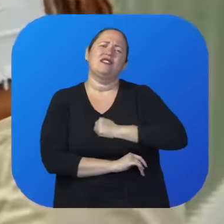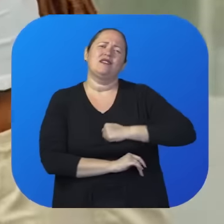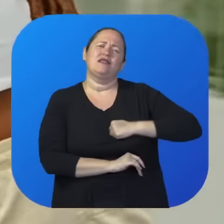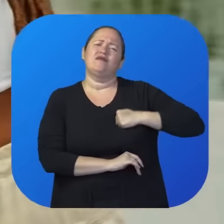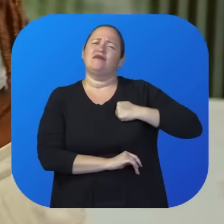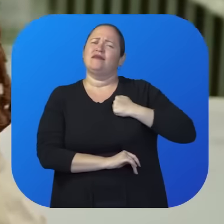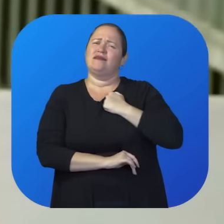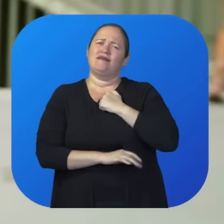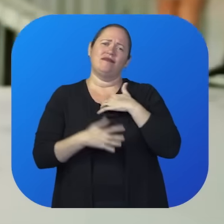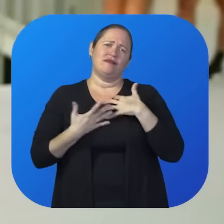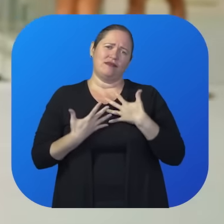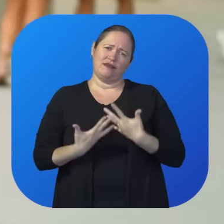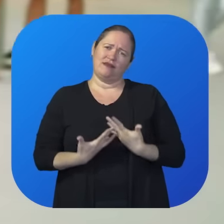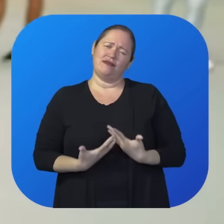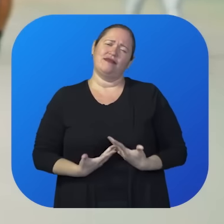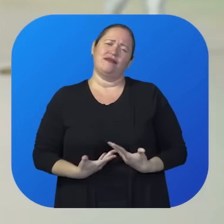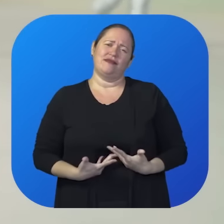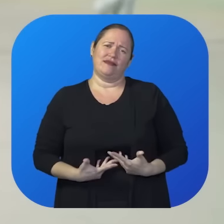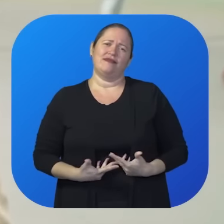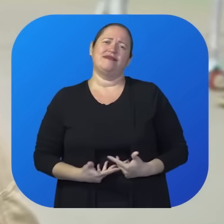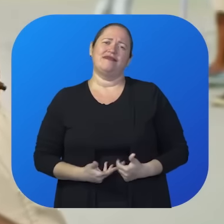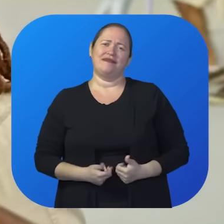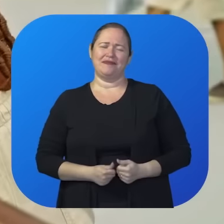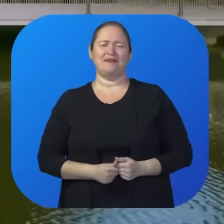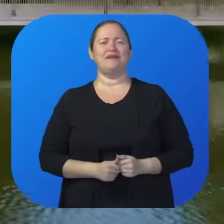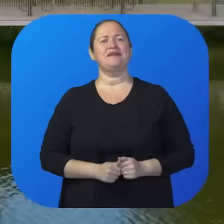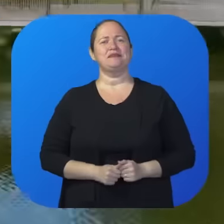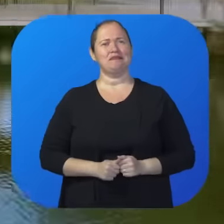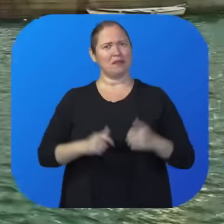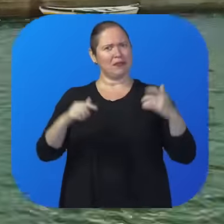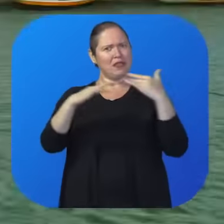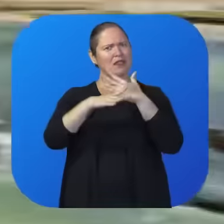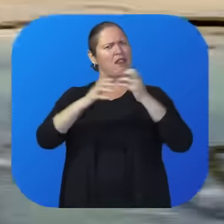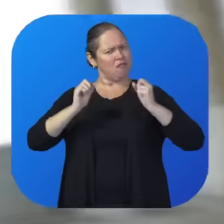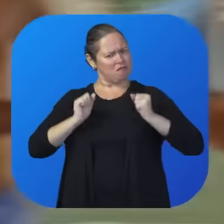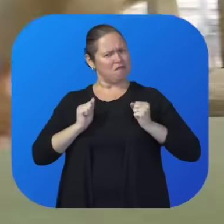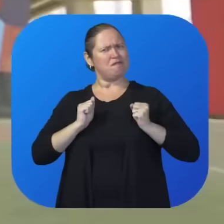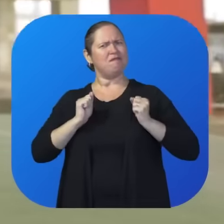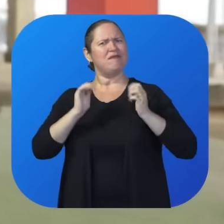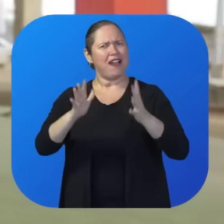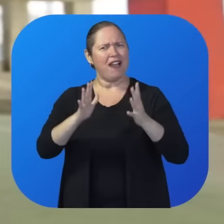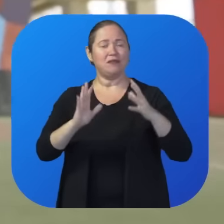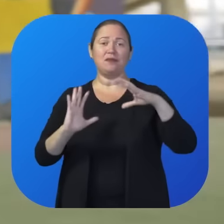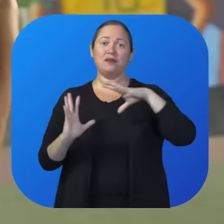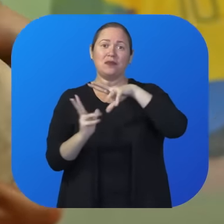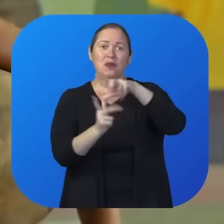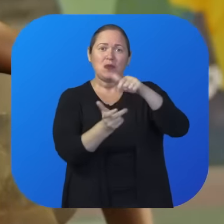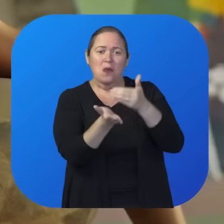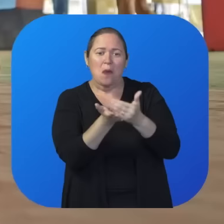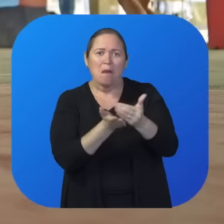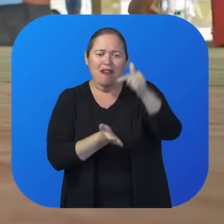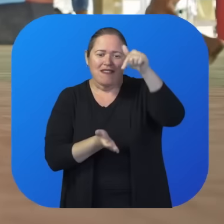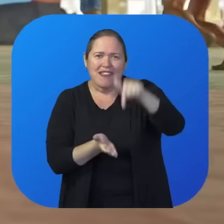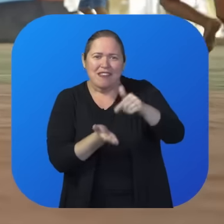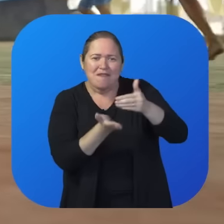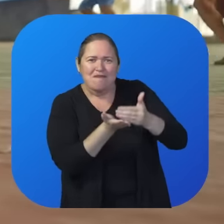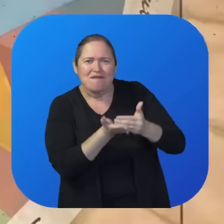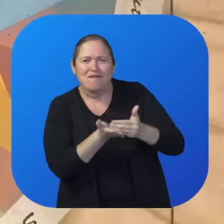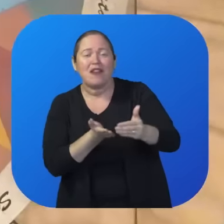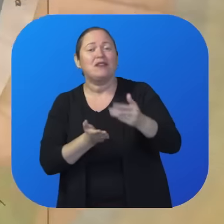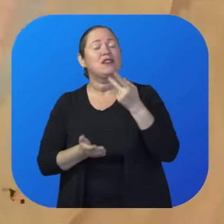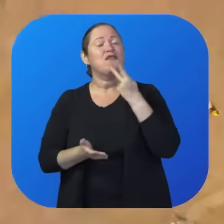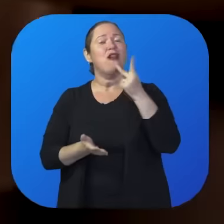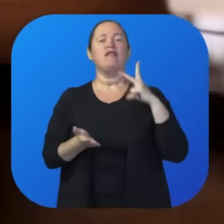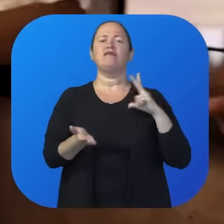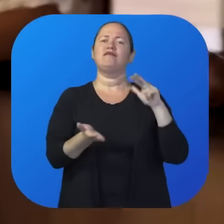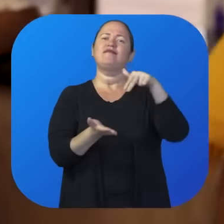poxa, a saudade é tão grande que eu até me embaraço. Cidade com atitude. O mundo começa aqui,